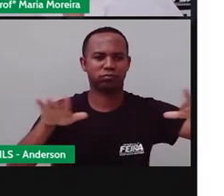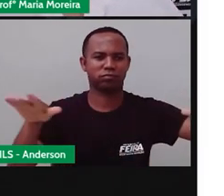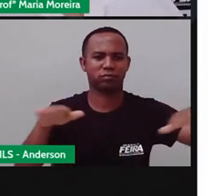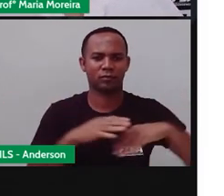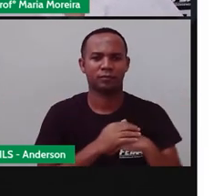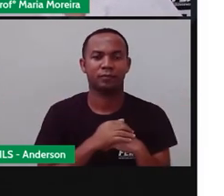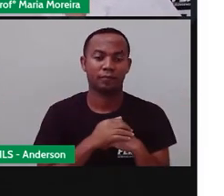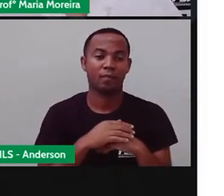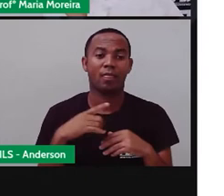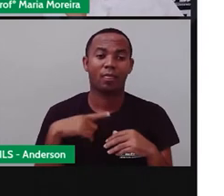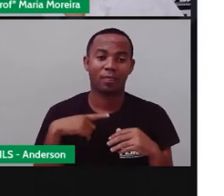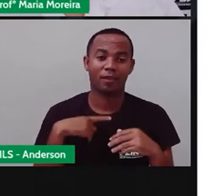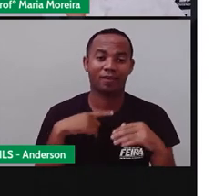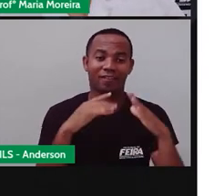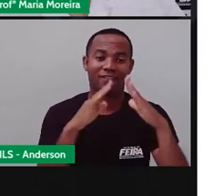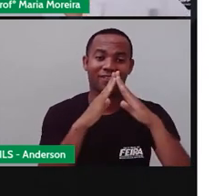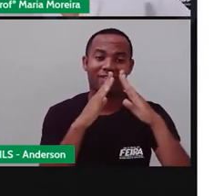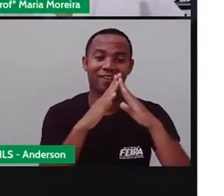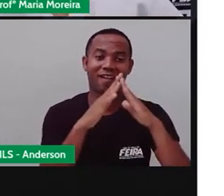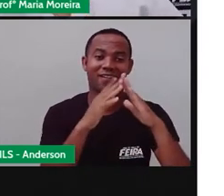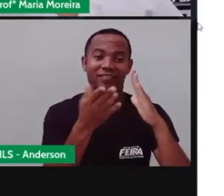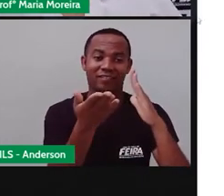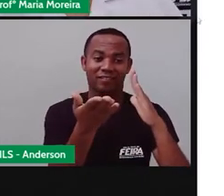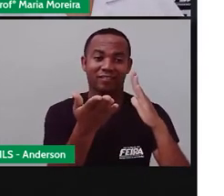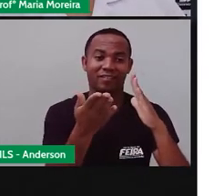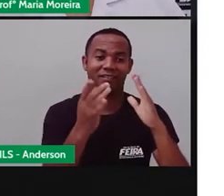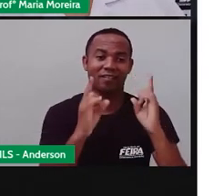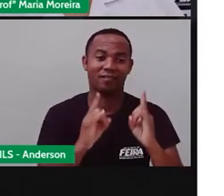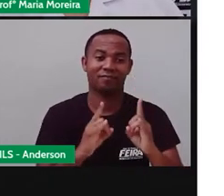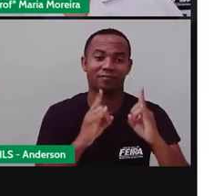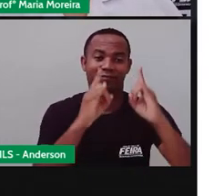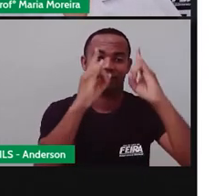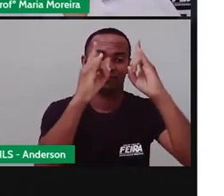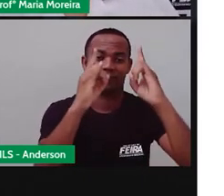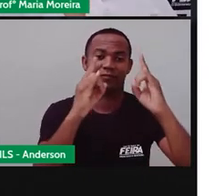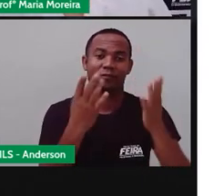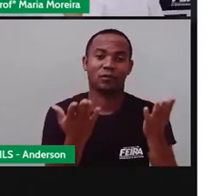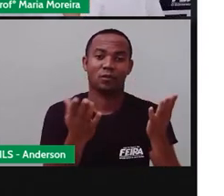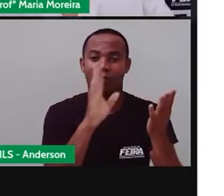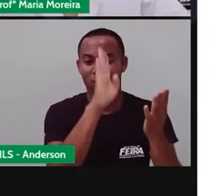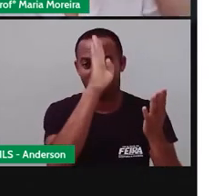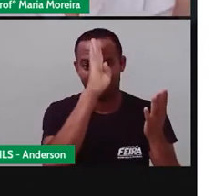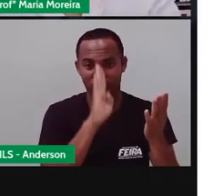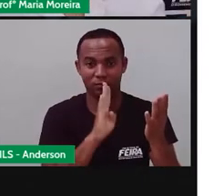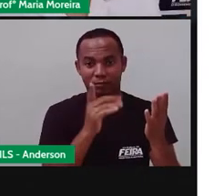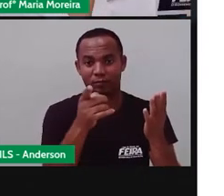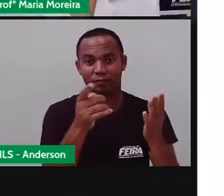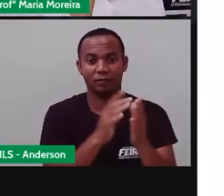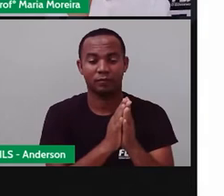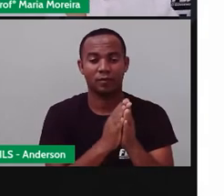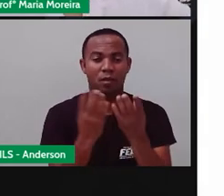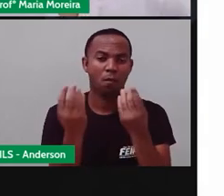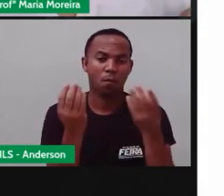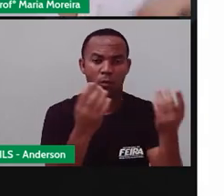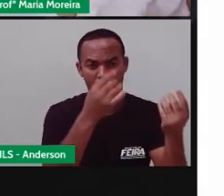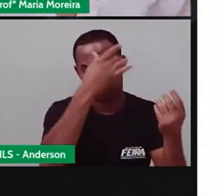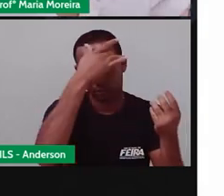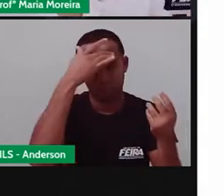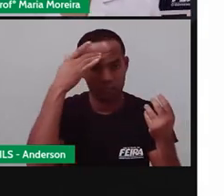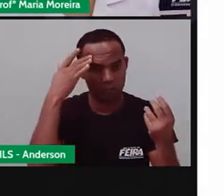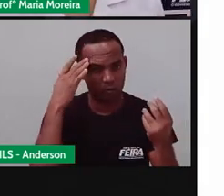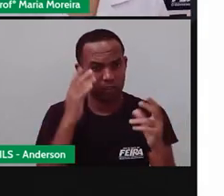Bom, eles podem ser mais ou menos populosos. Ou seja, com muitas pessoas tipo